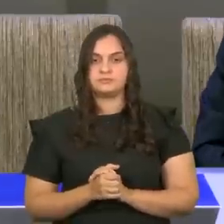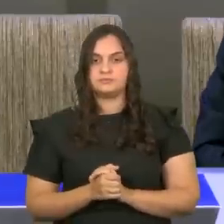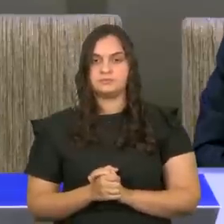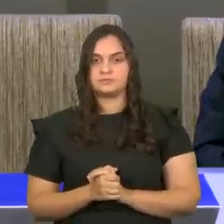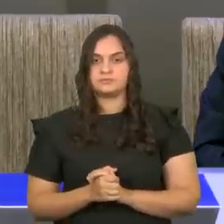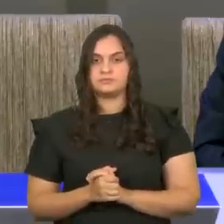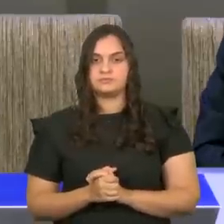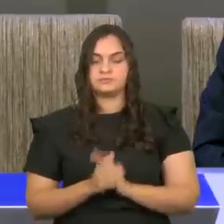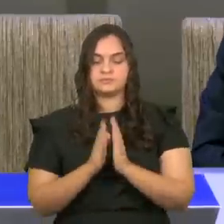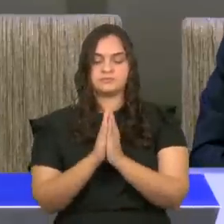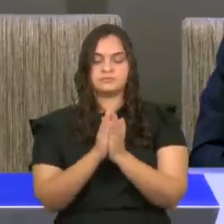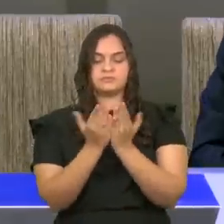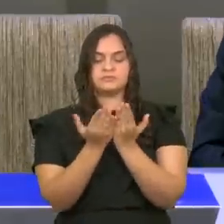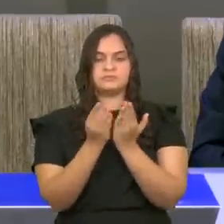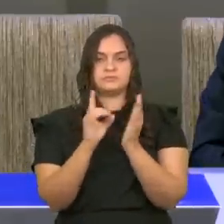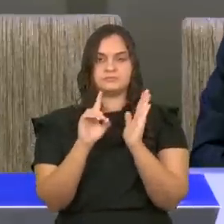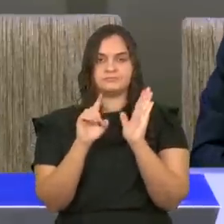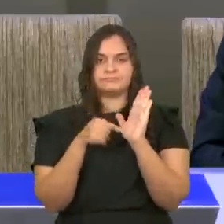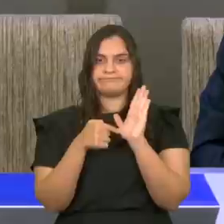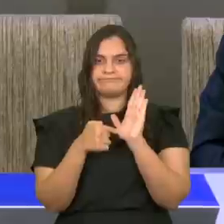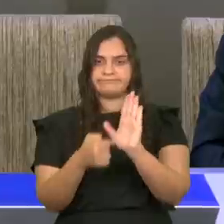diz assim a palavra de Deus,